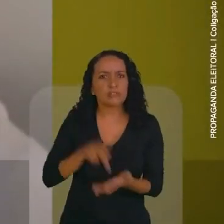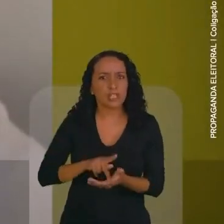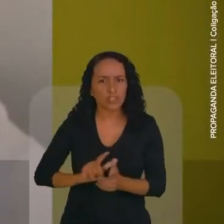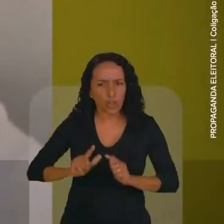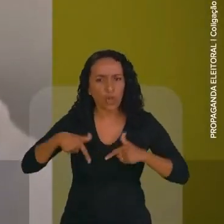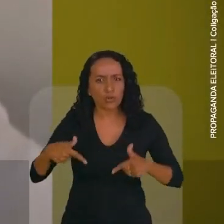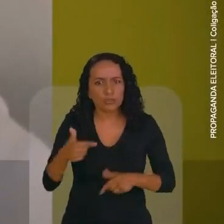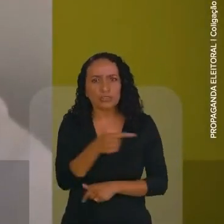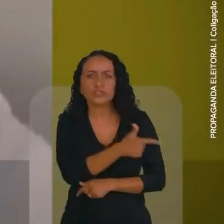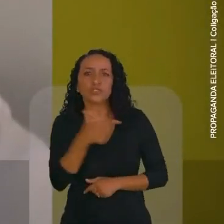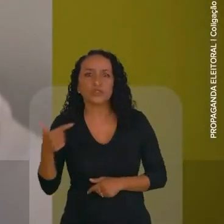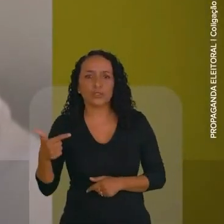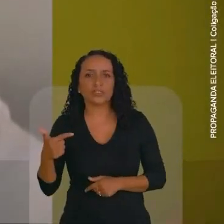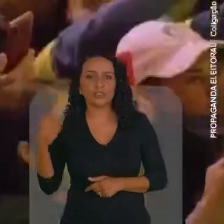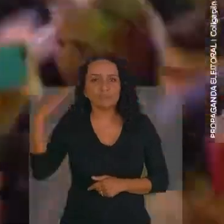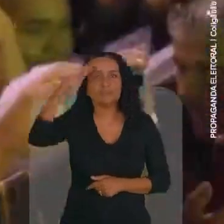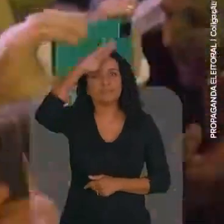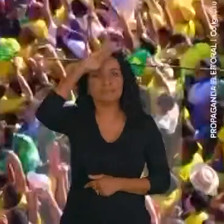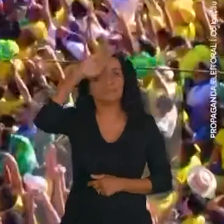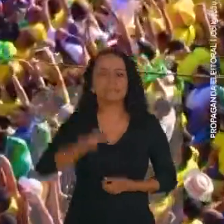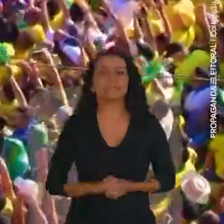dentro da 22 e é Bolsonaro.